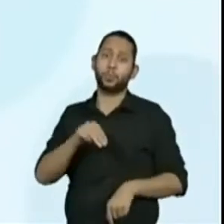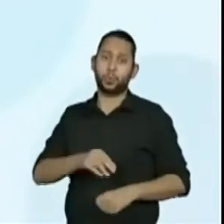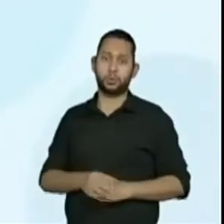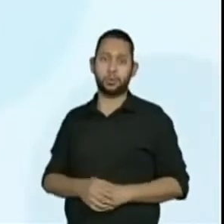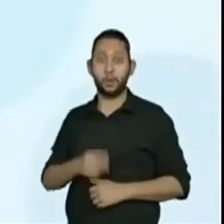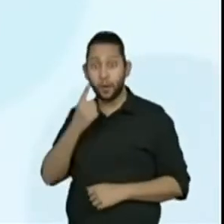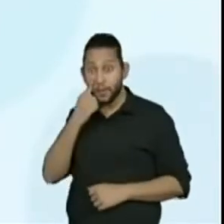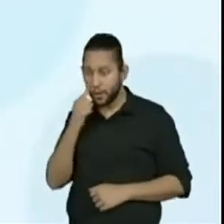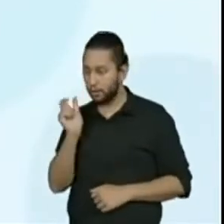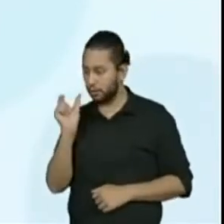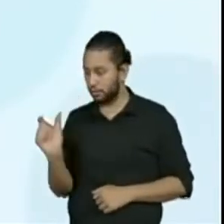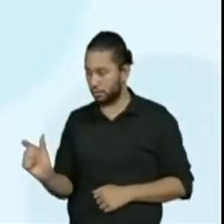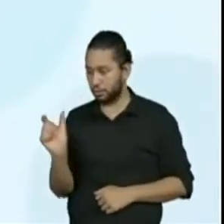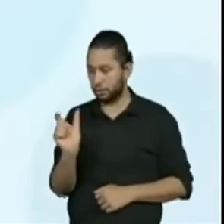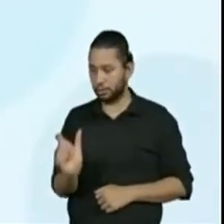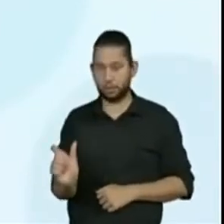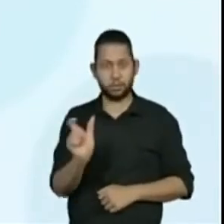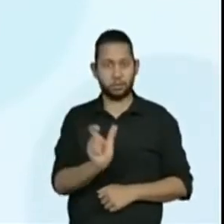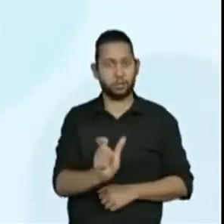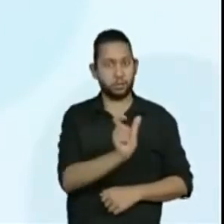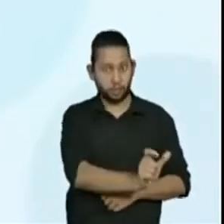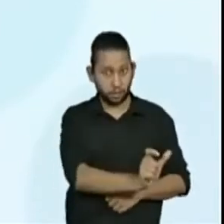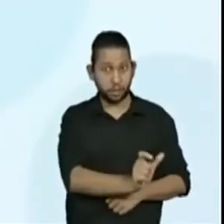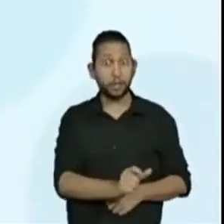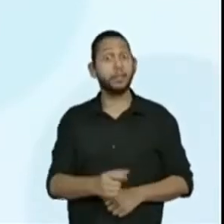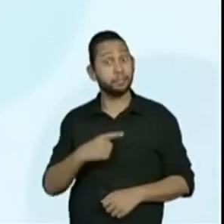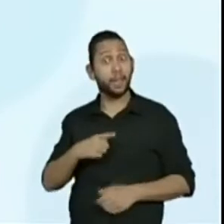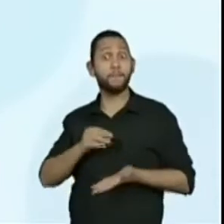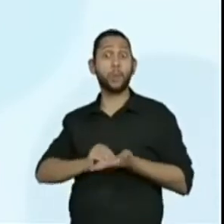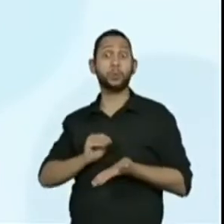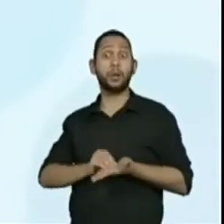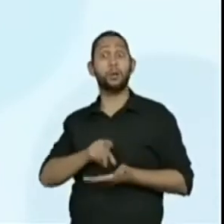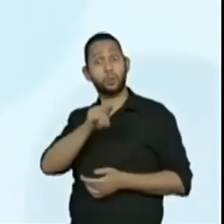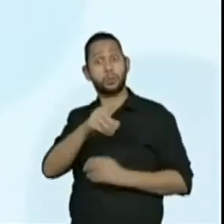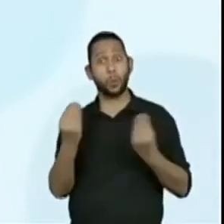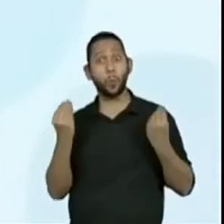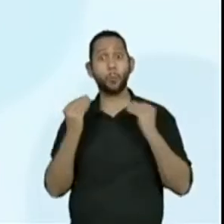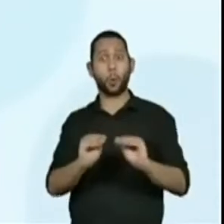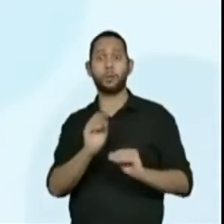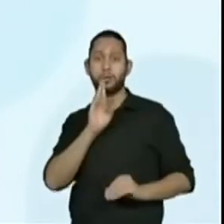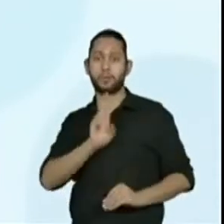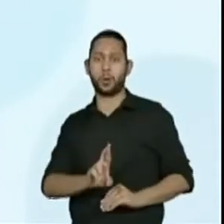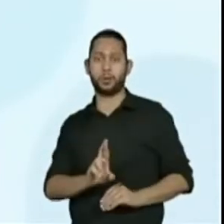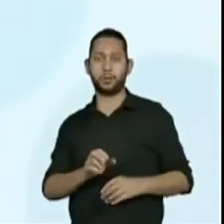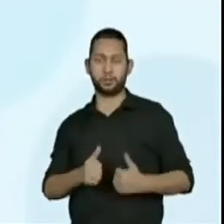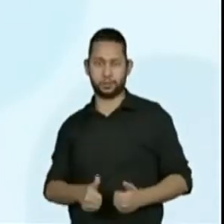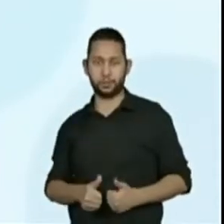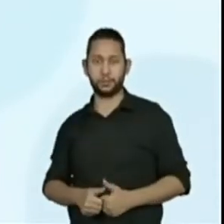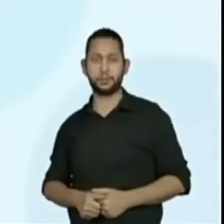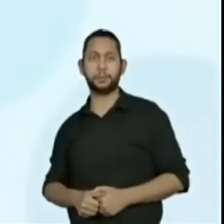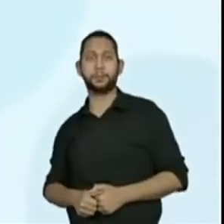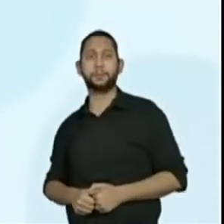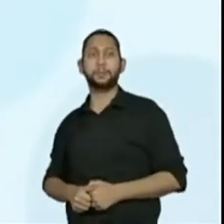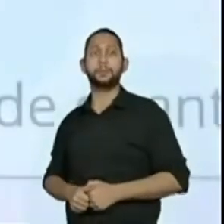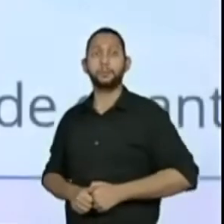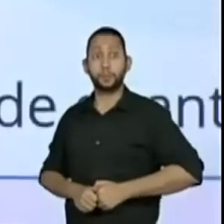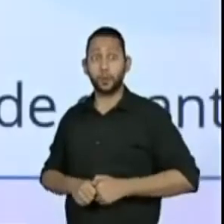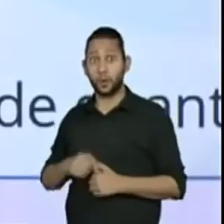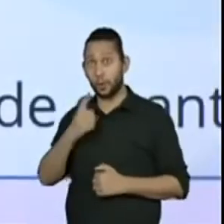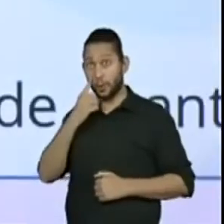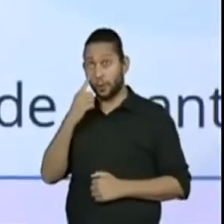sequência com o horário que está faltando e responda a questão. Então, aqui a nossa sequência é a seguinte,